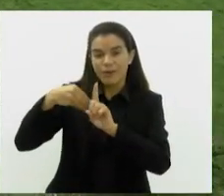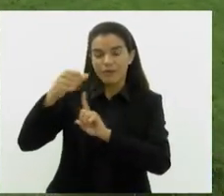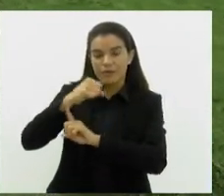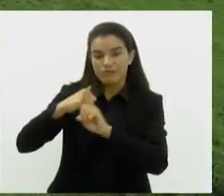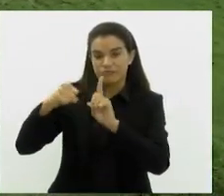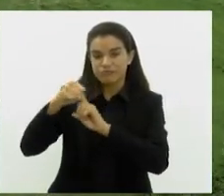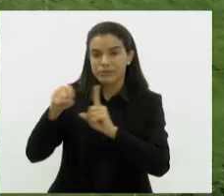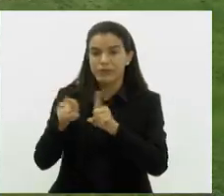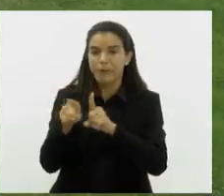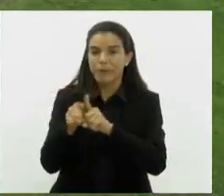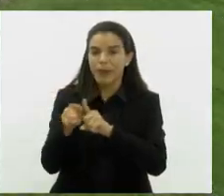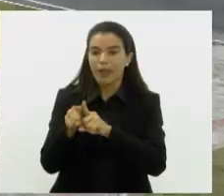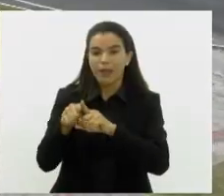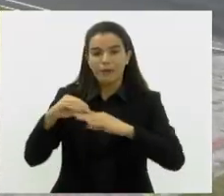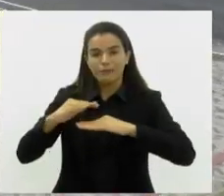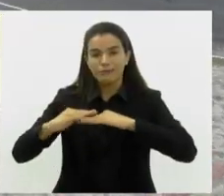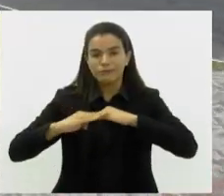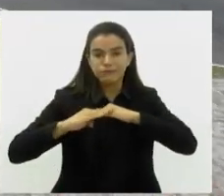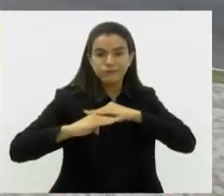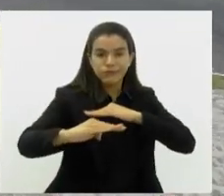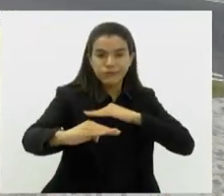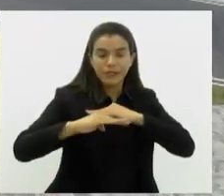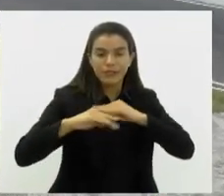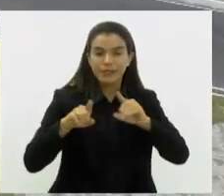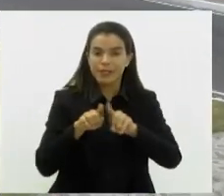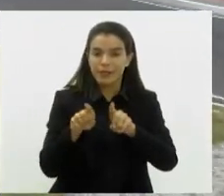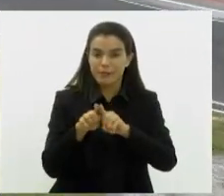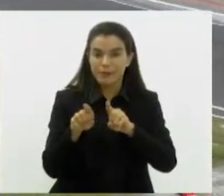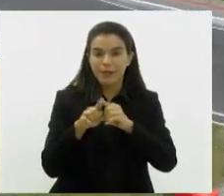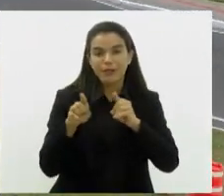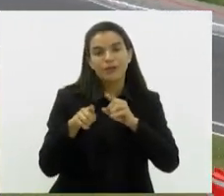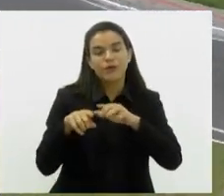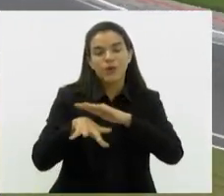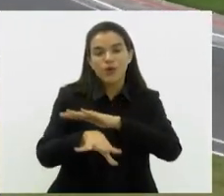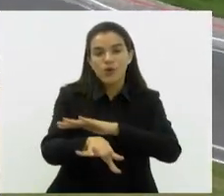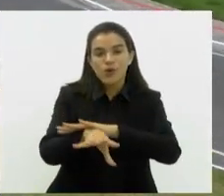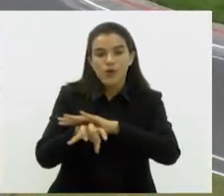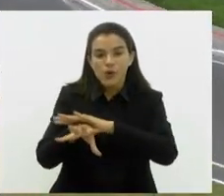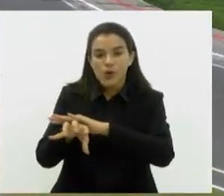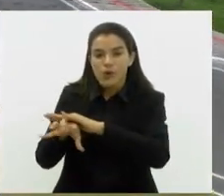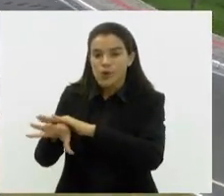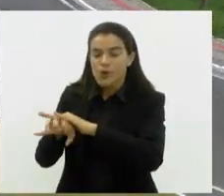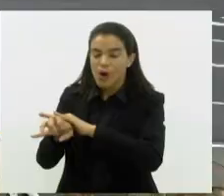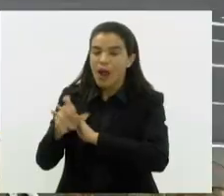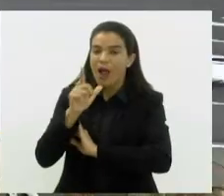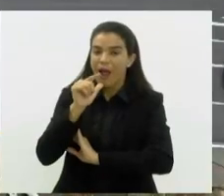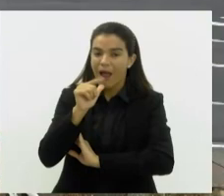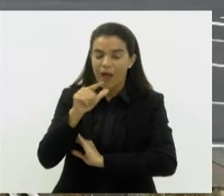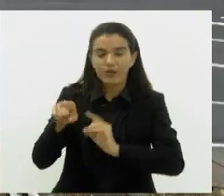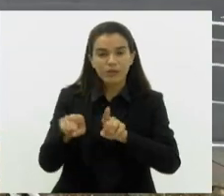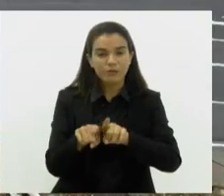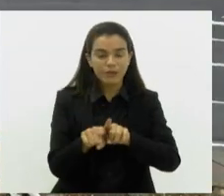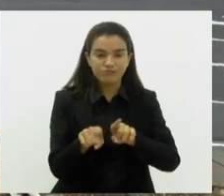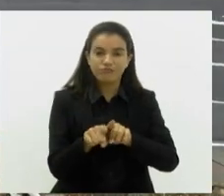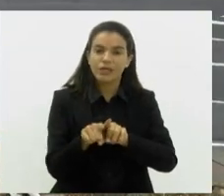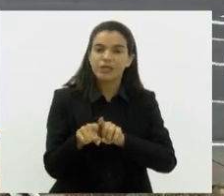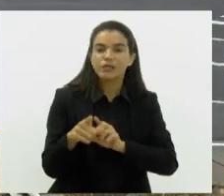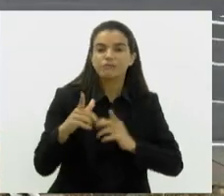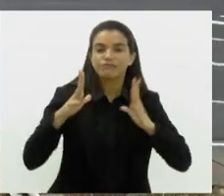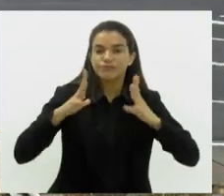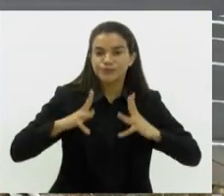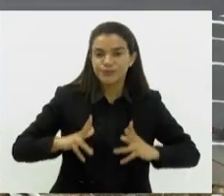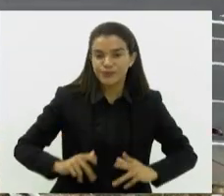inclui a pavimentação de ruas, instalação de redes de drenagem, distribuição de água e coleta de esgoto, além da construção de